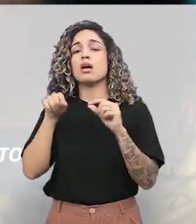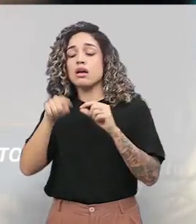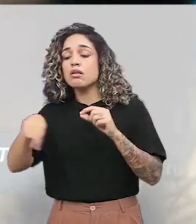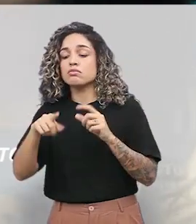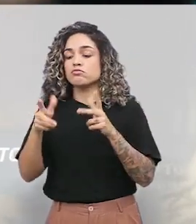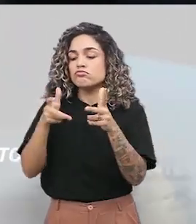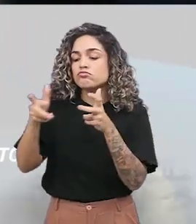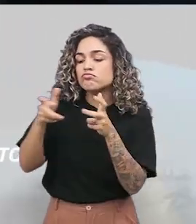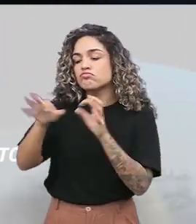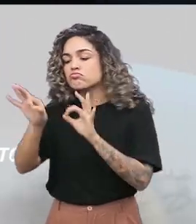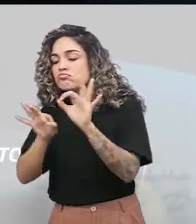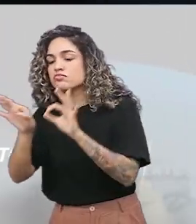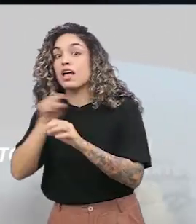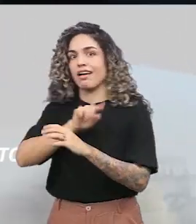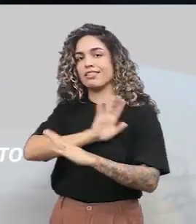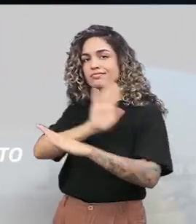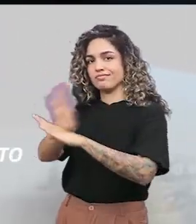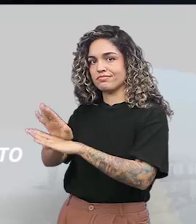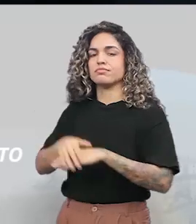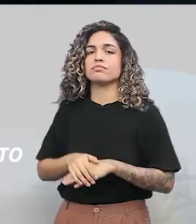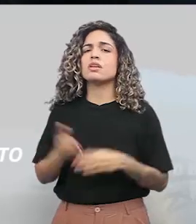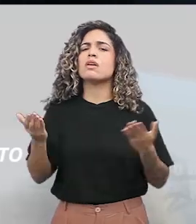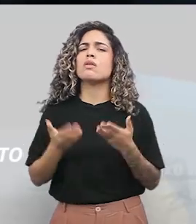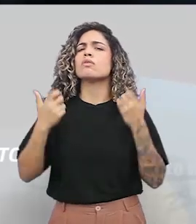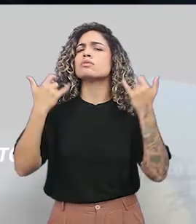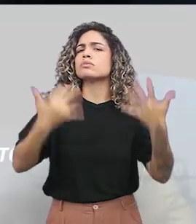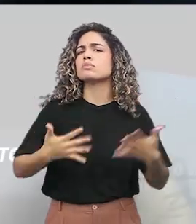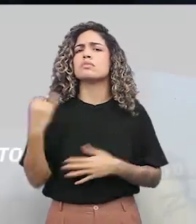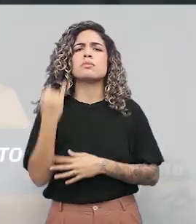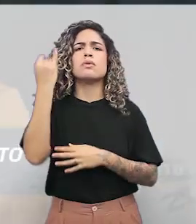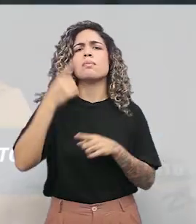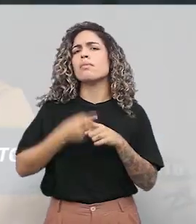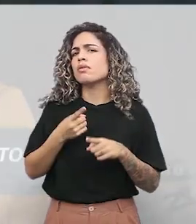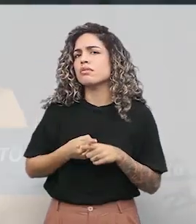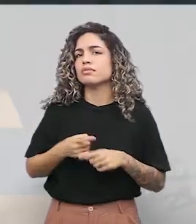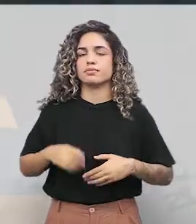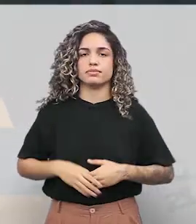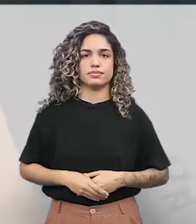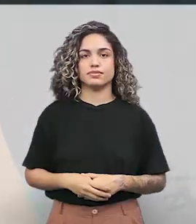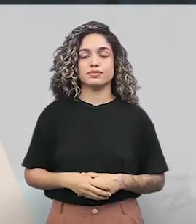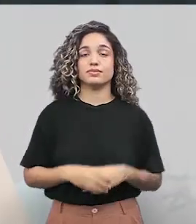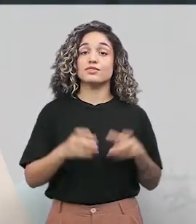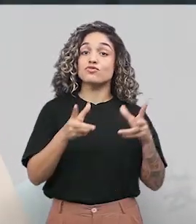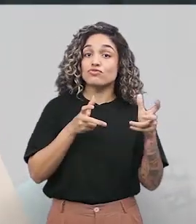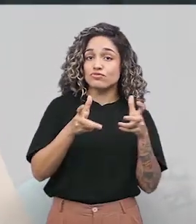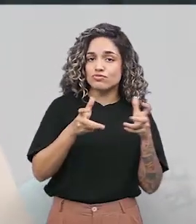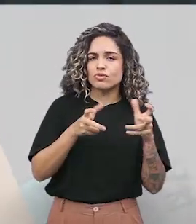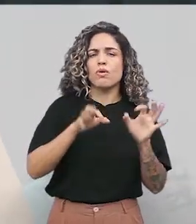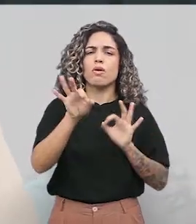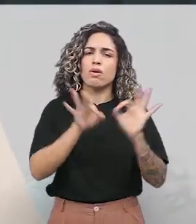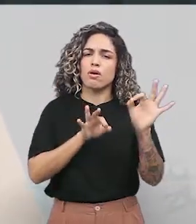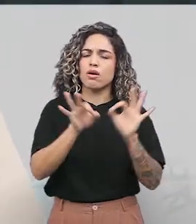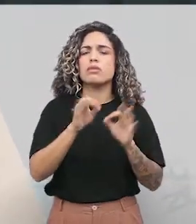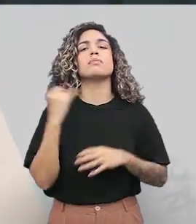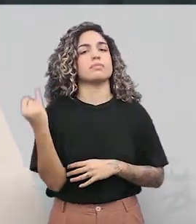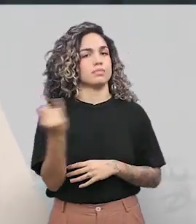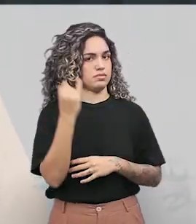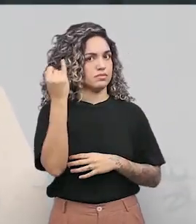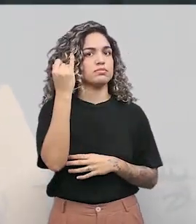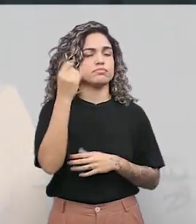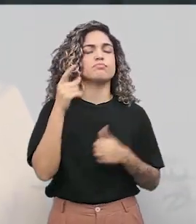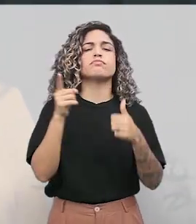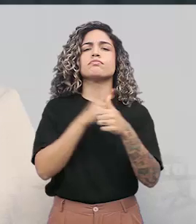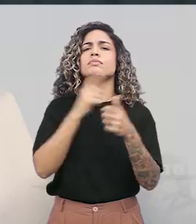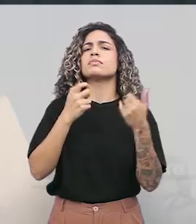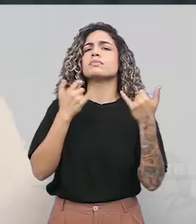do jogo. Ela destacou a relevância da iniciativa. Acho que essa iniciativa foi muito importante, primeiro